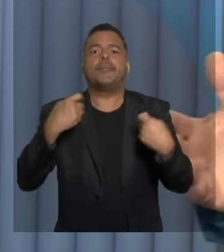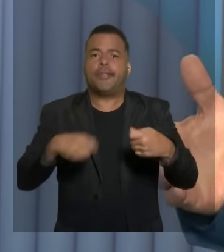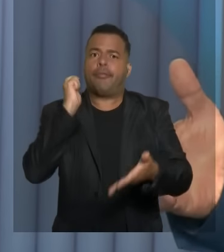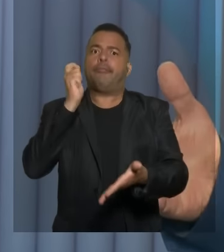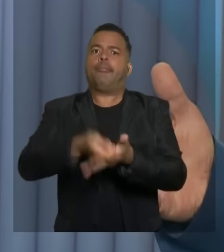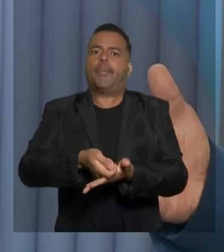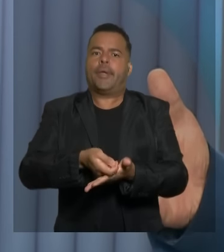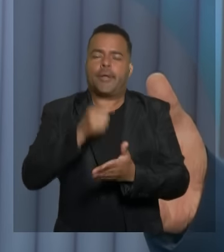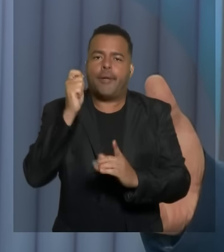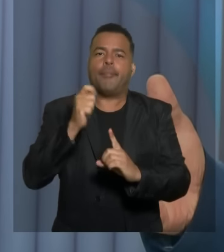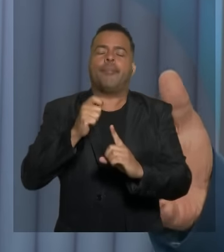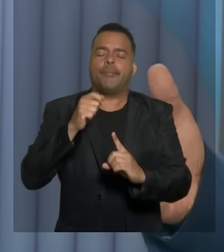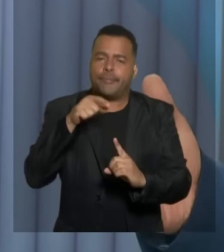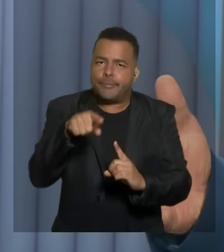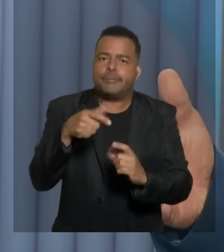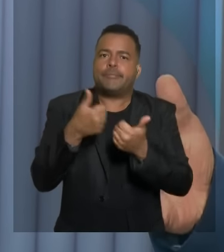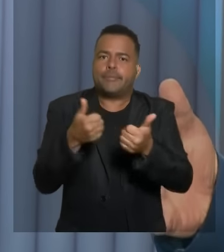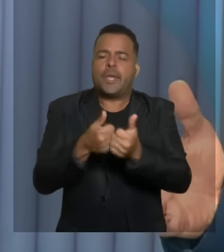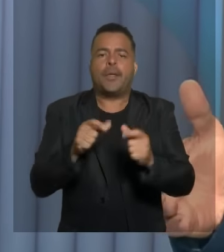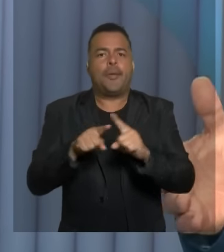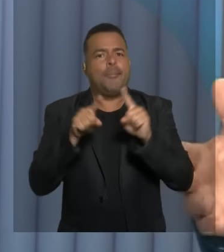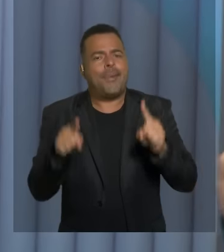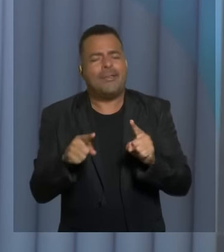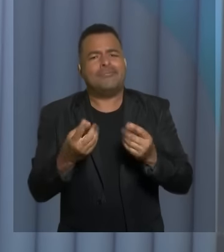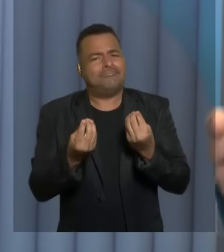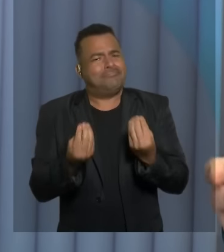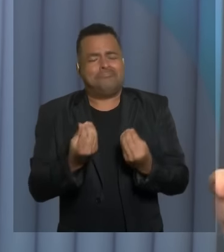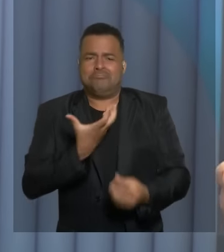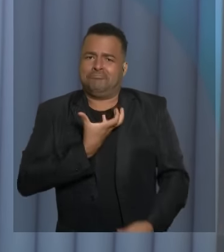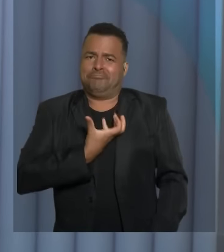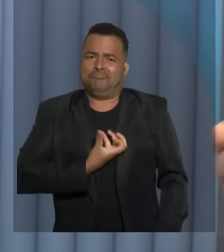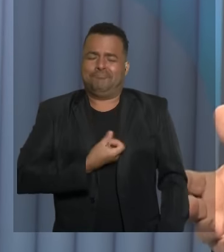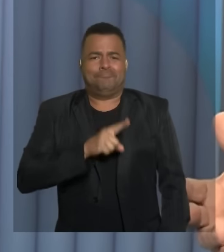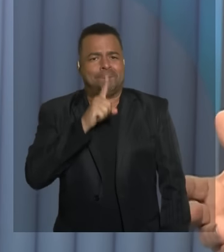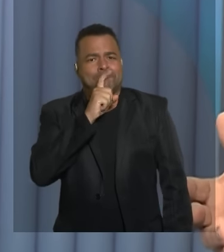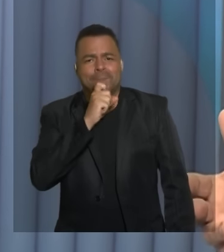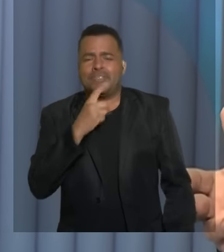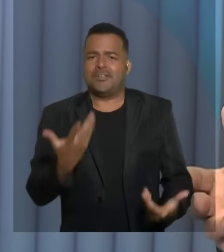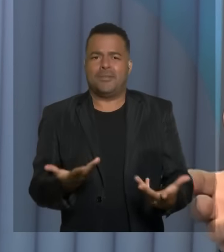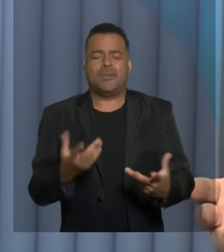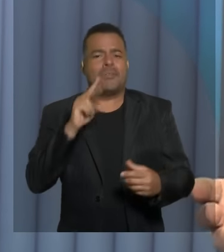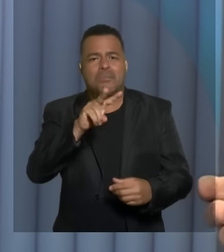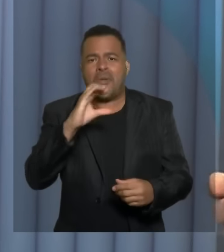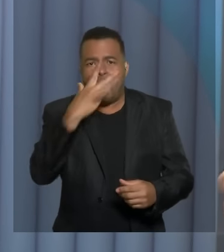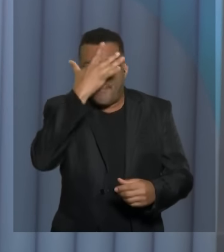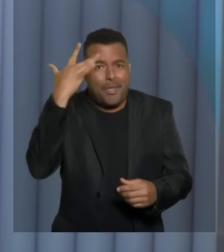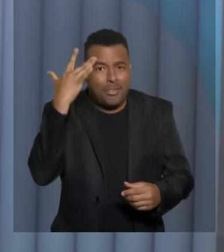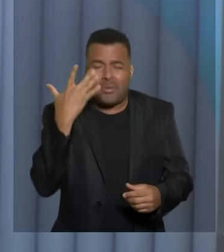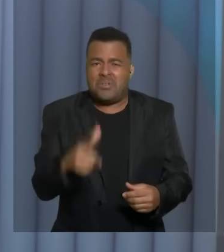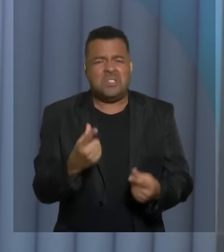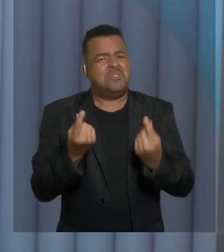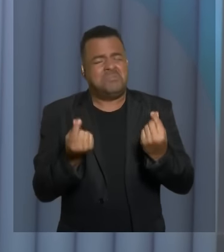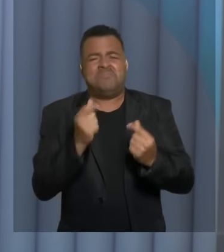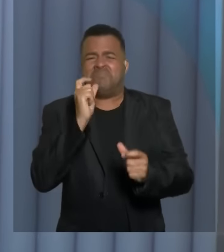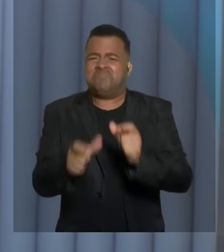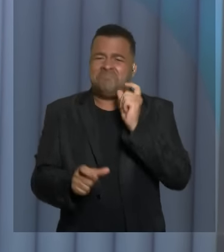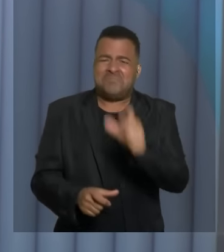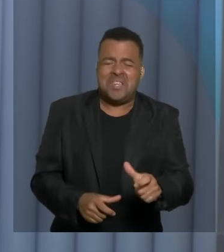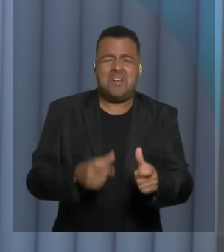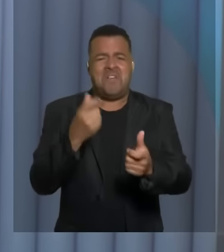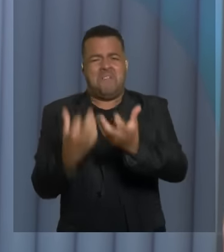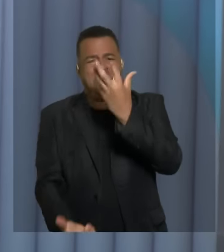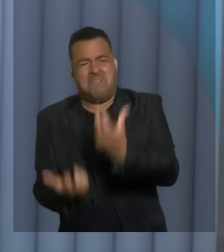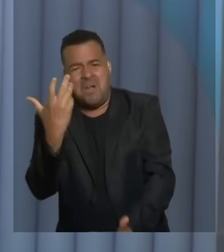e, infelizmente, o serviço prestado é criticado por toda a população. Ônibus quebram, pega